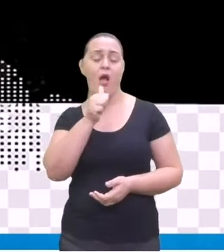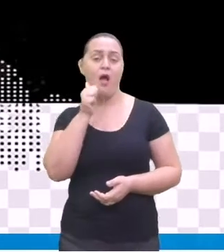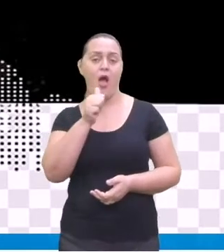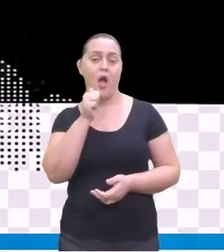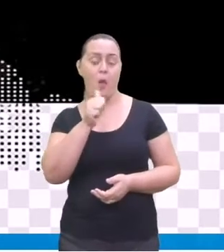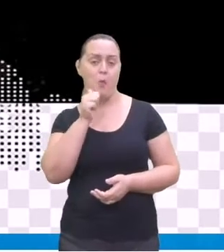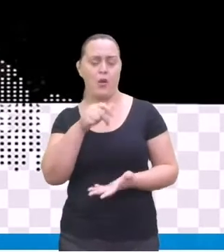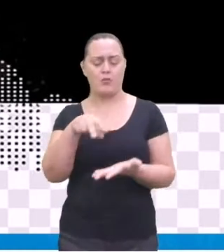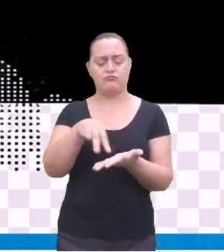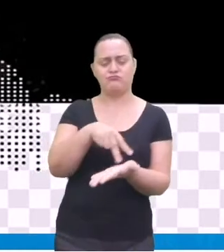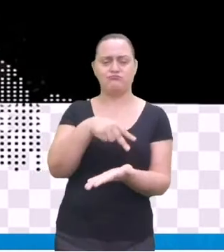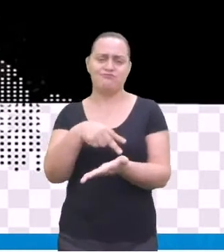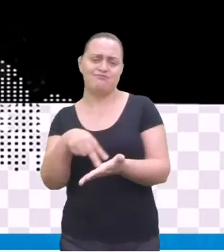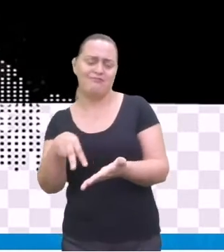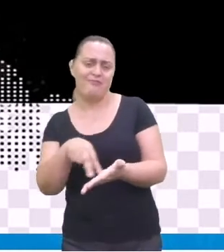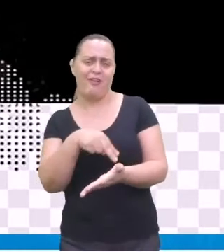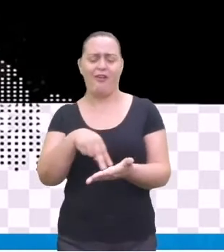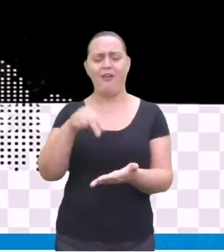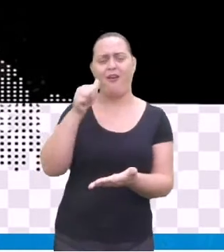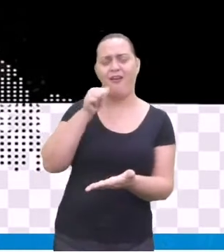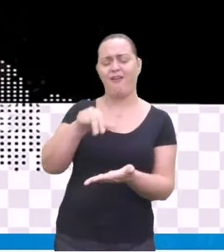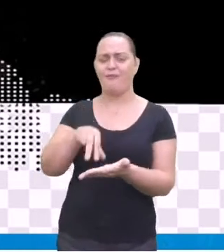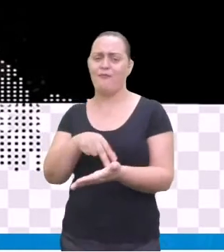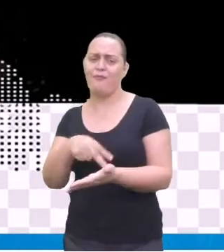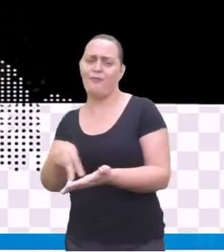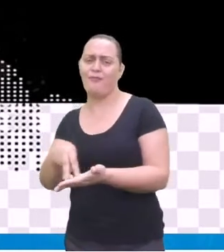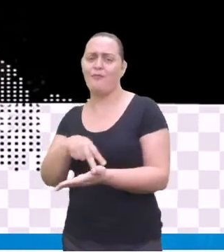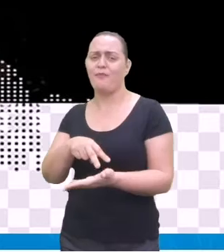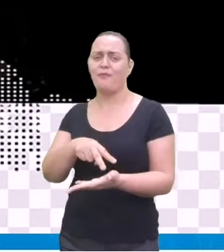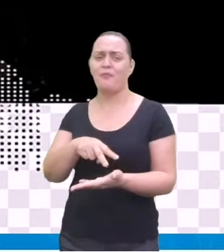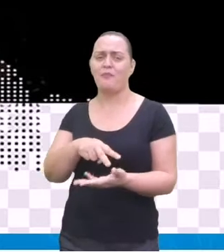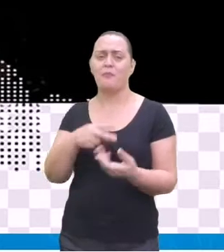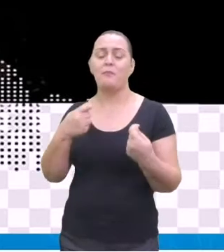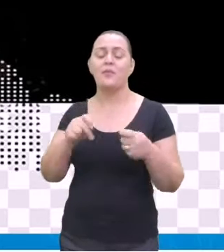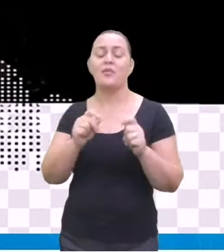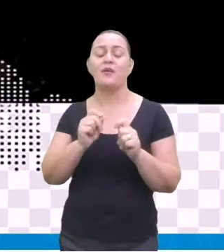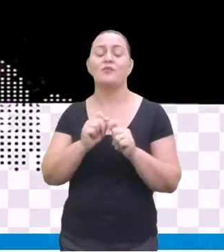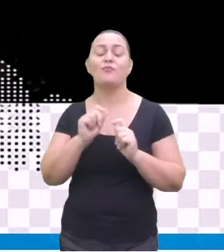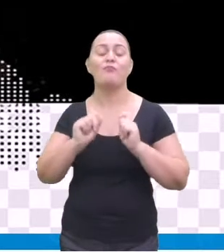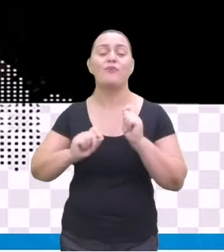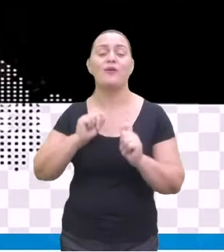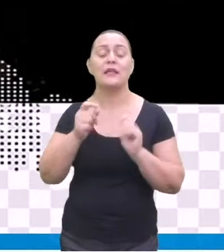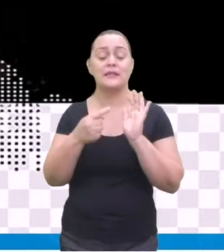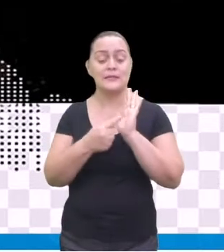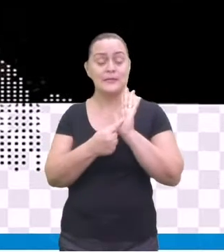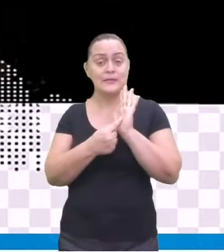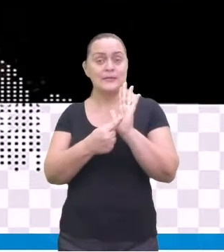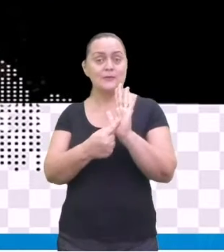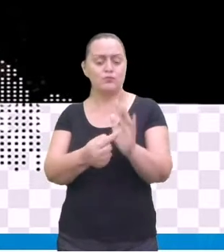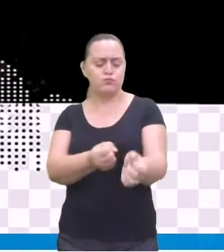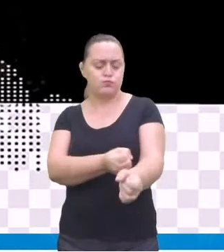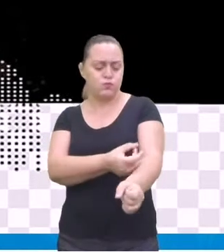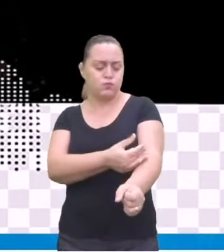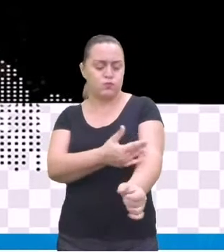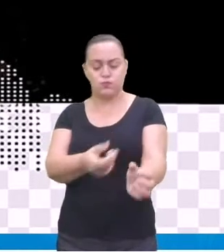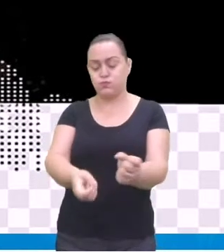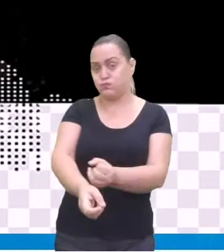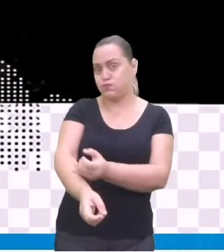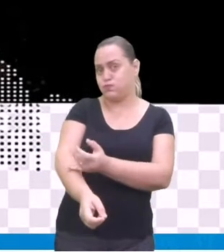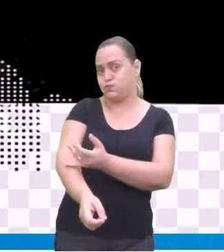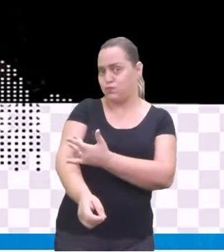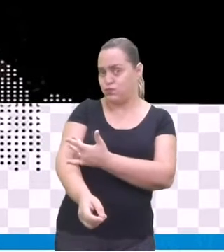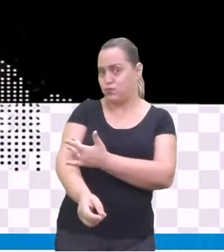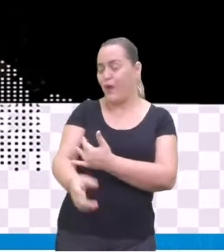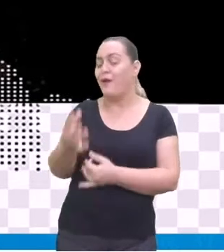tarefa da bailarina, ela expressar as emoções solicitadas pela música e